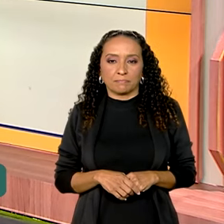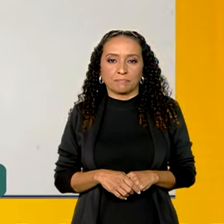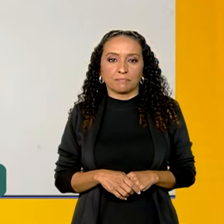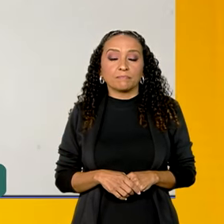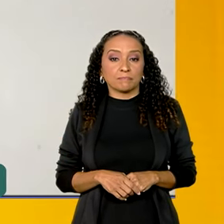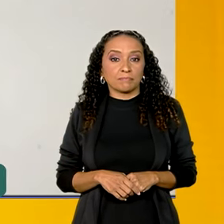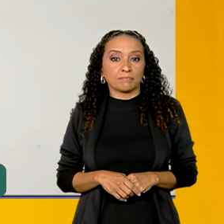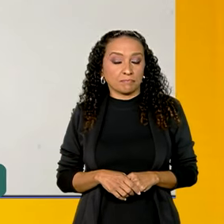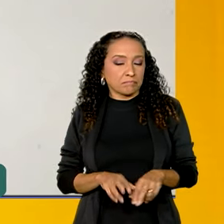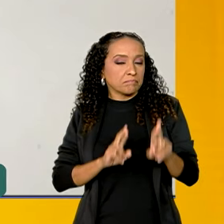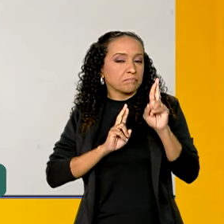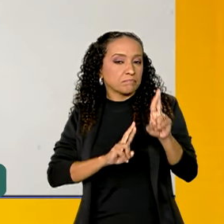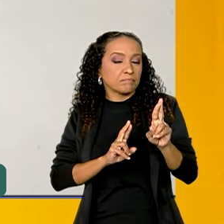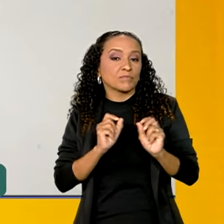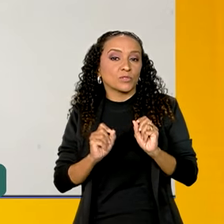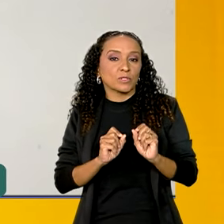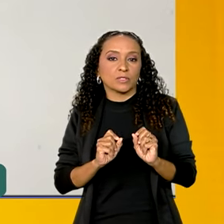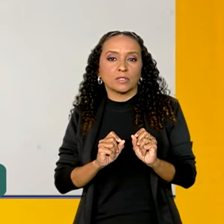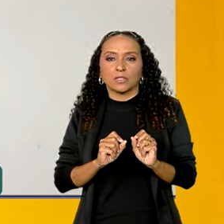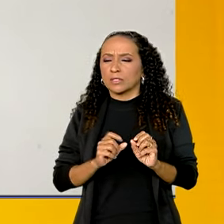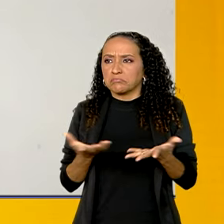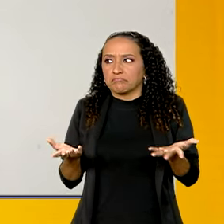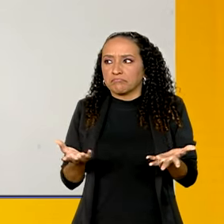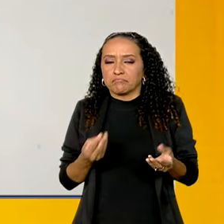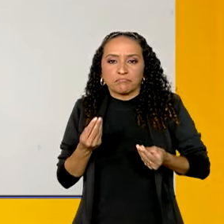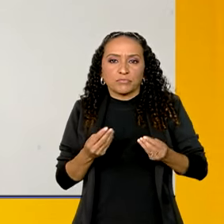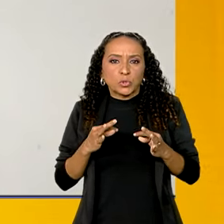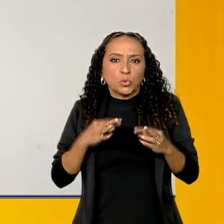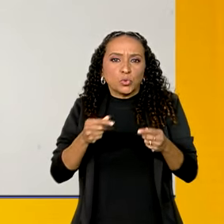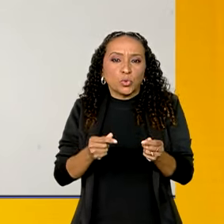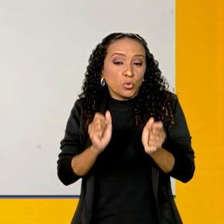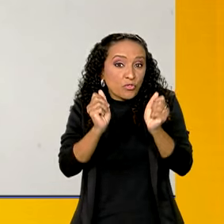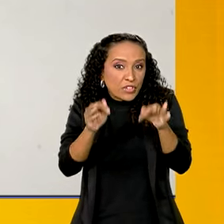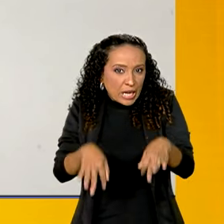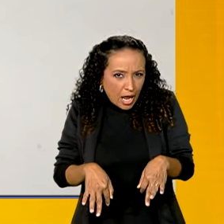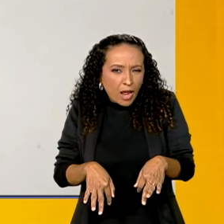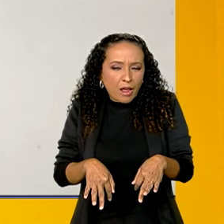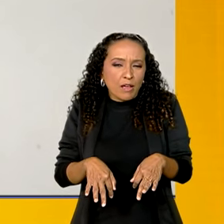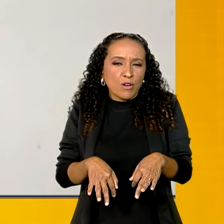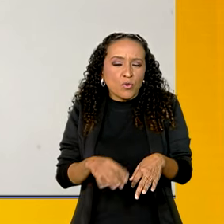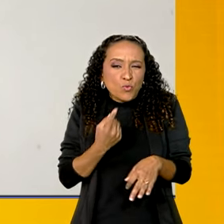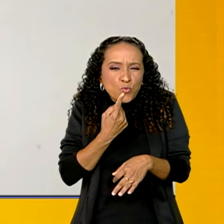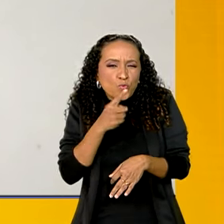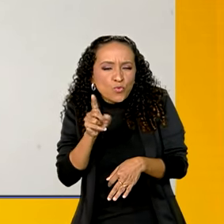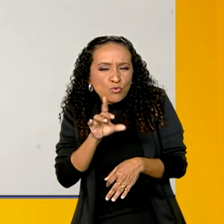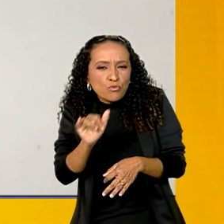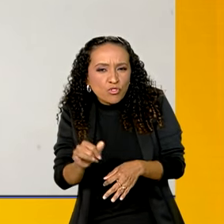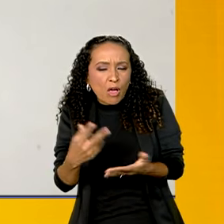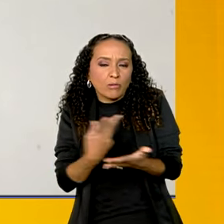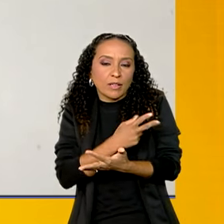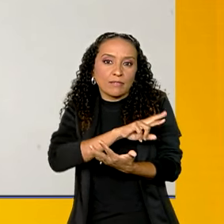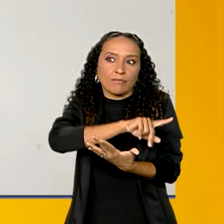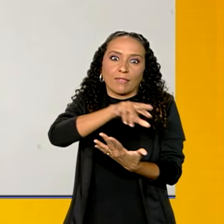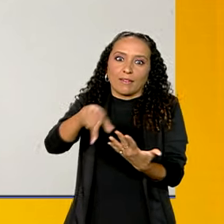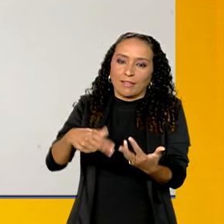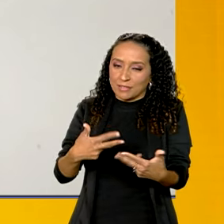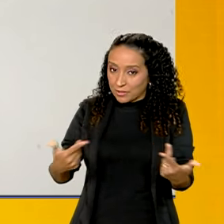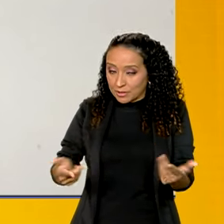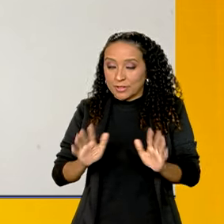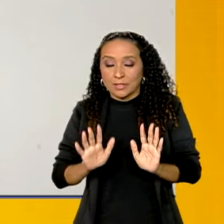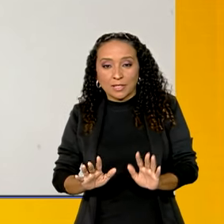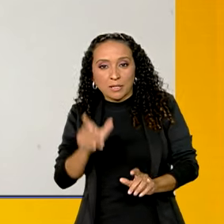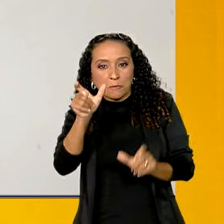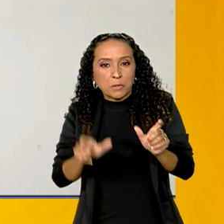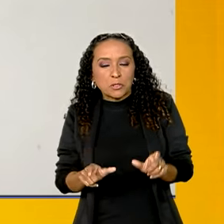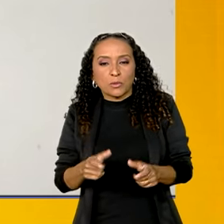A gente tem expectativa, assim, como tudo na reta final, nos últimos dias, acontece muita coisa. Então, o